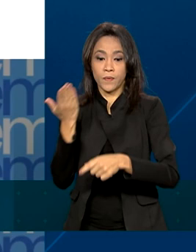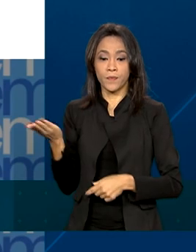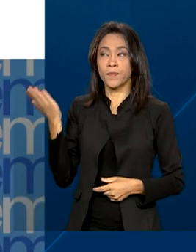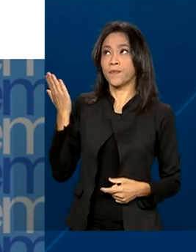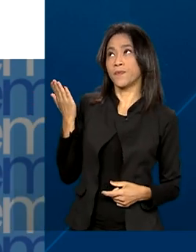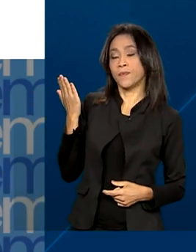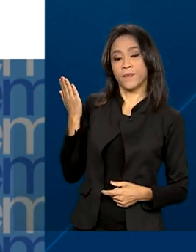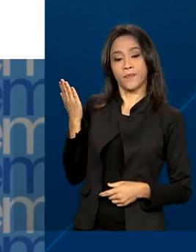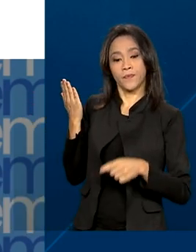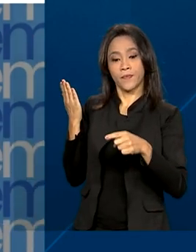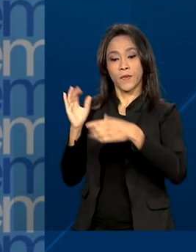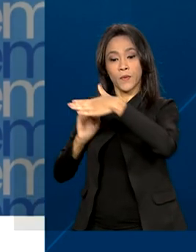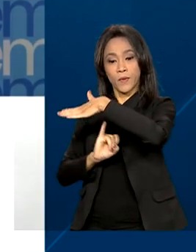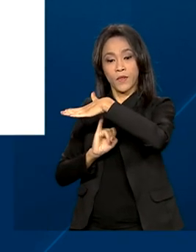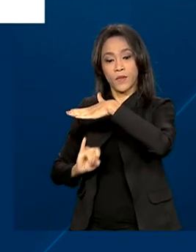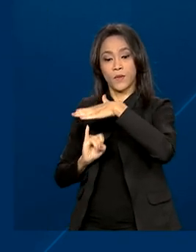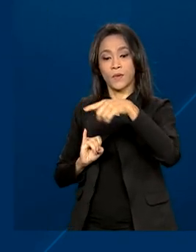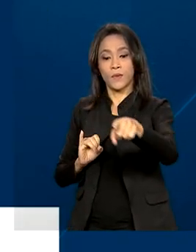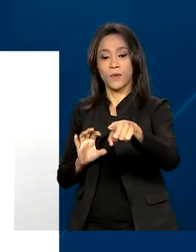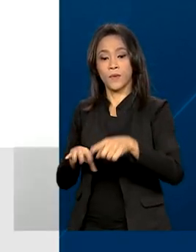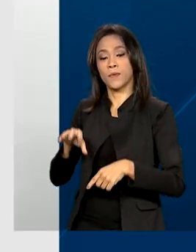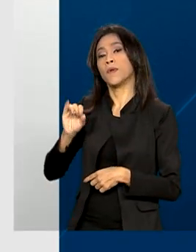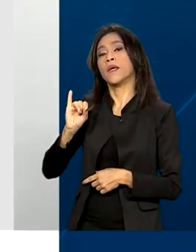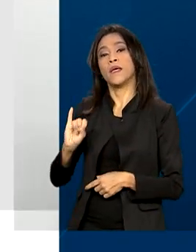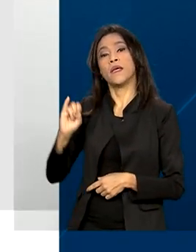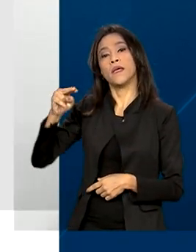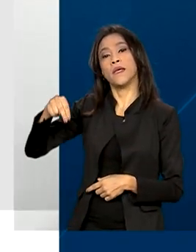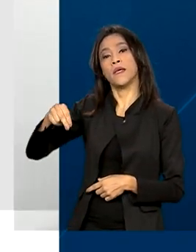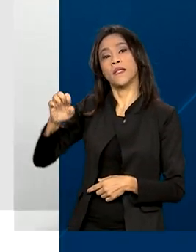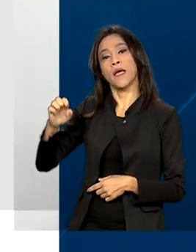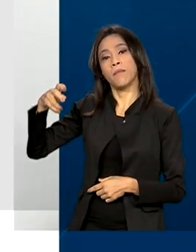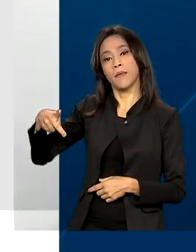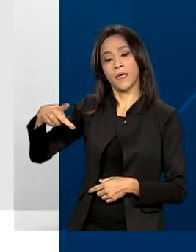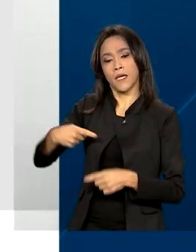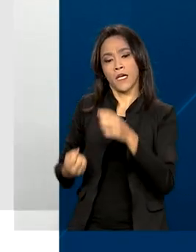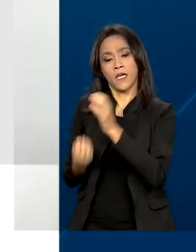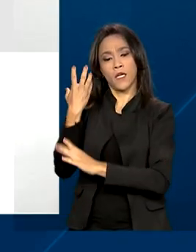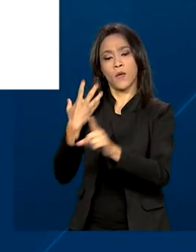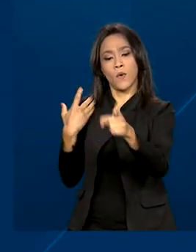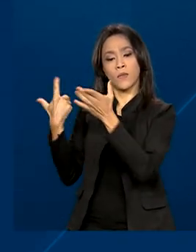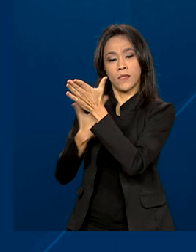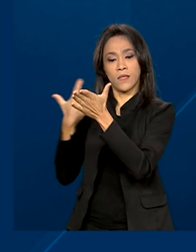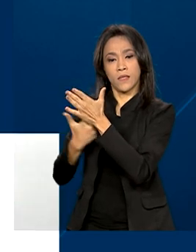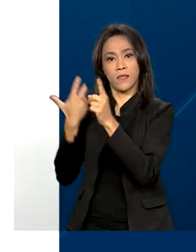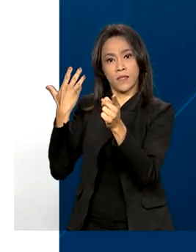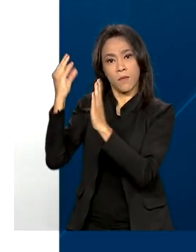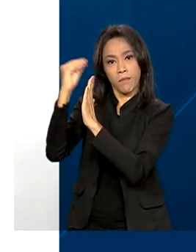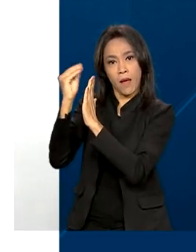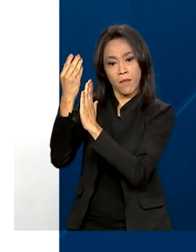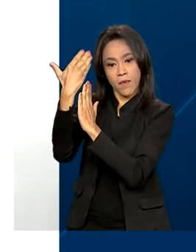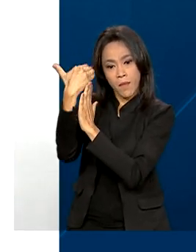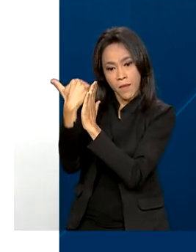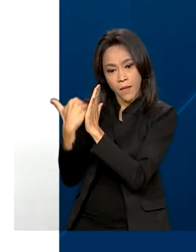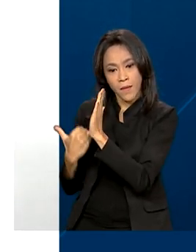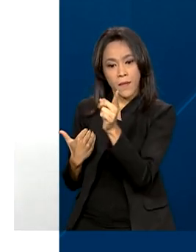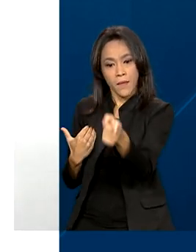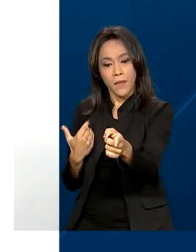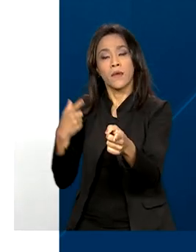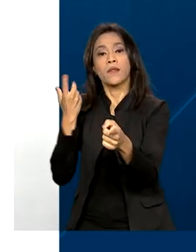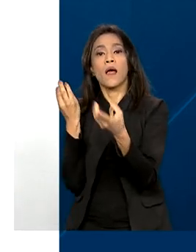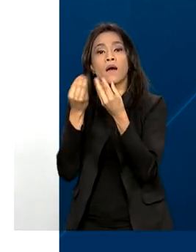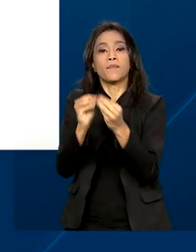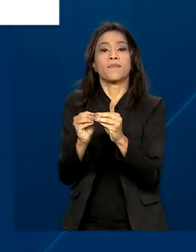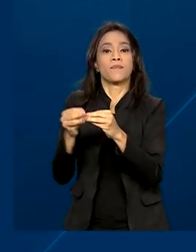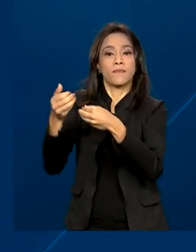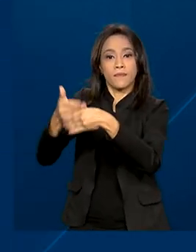Estudos e Pesquisas Educacionais, Anísio Teixeira, elaborou uma cartilha. A publicação, que está na página